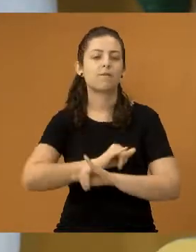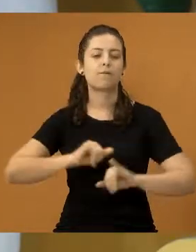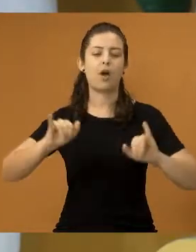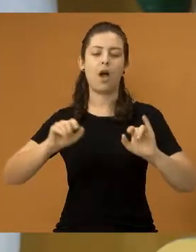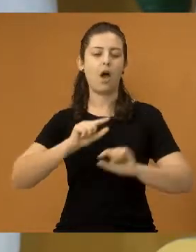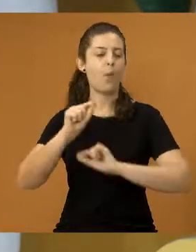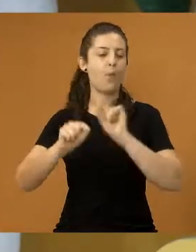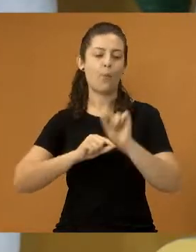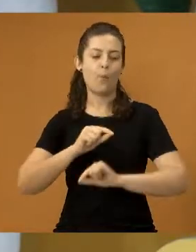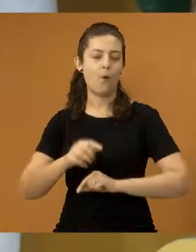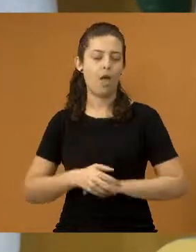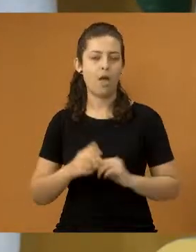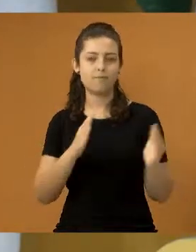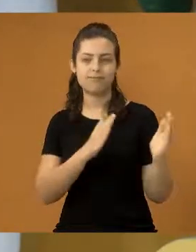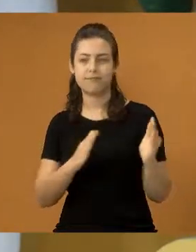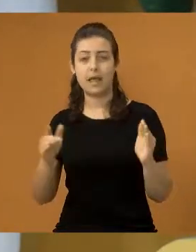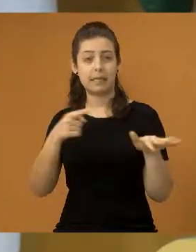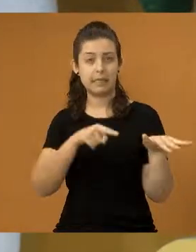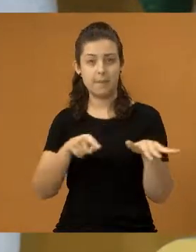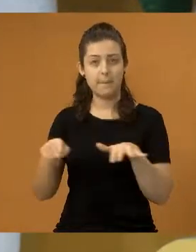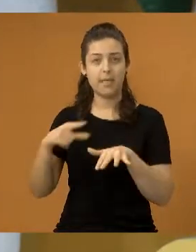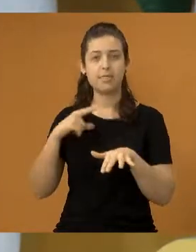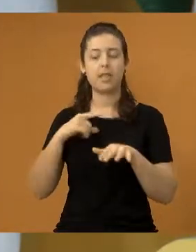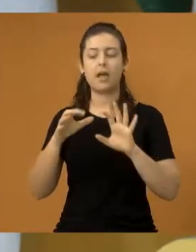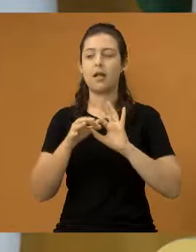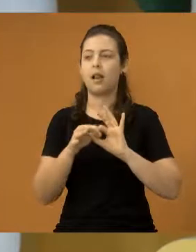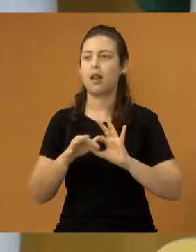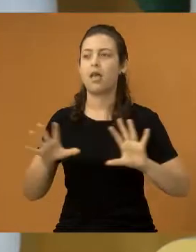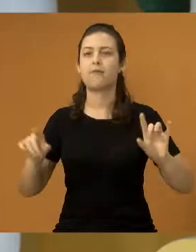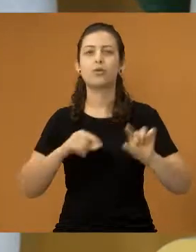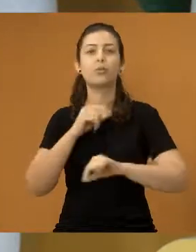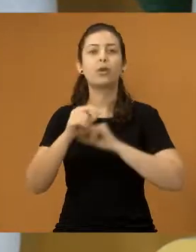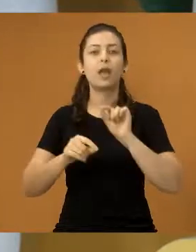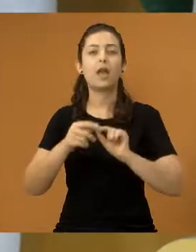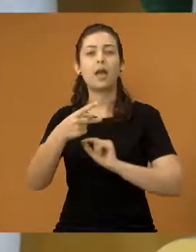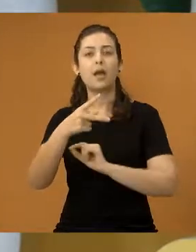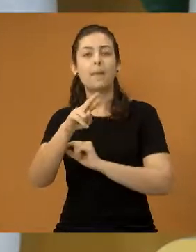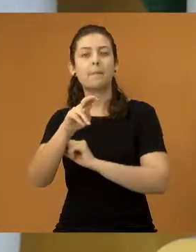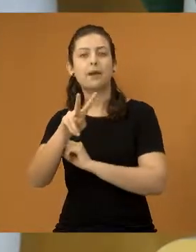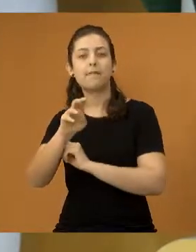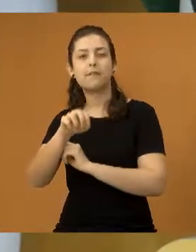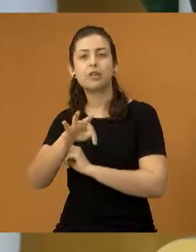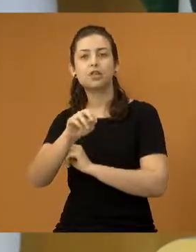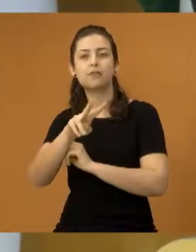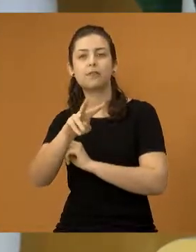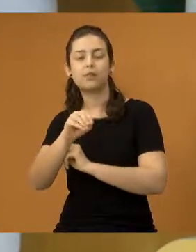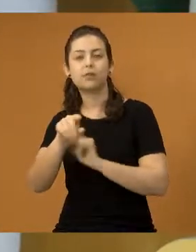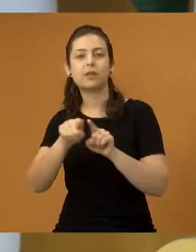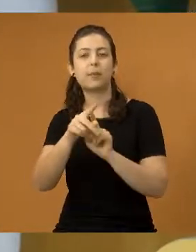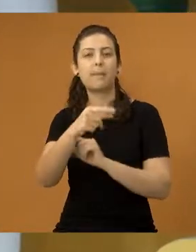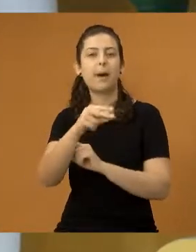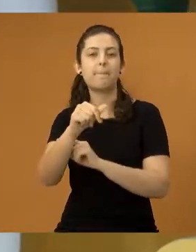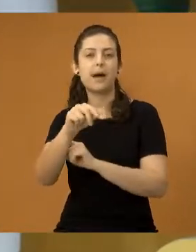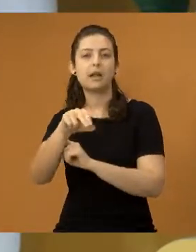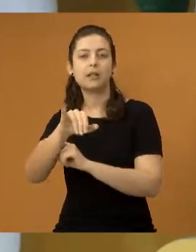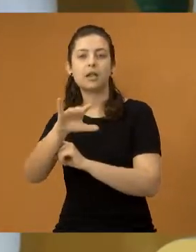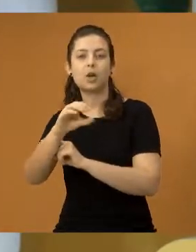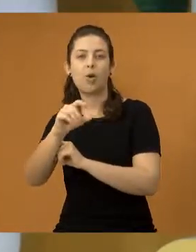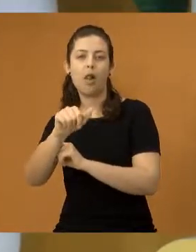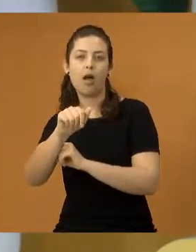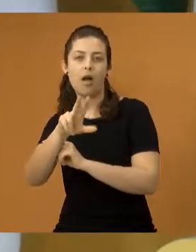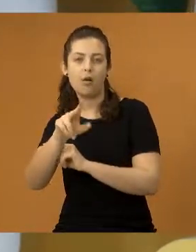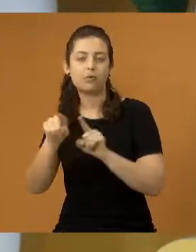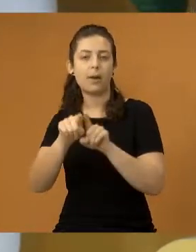que durante toda essa semana temos uma livre demanda da coleta do preventivo, o exame do Papa Nicolau, para diagnóstico e